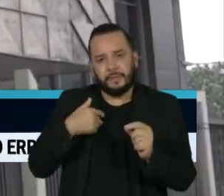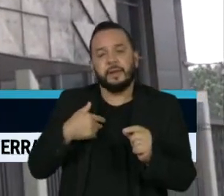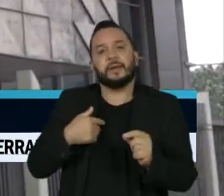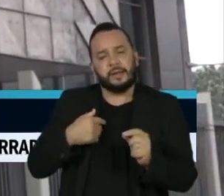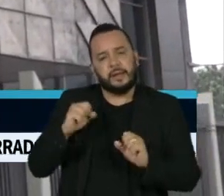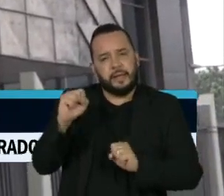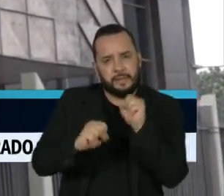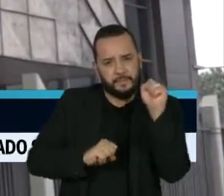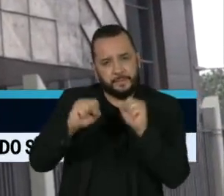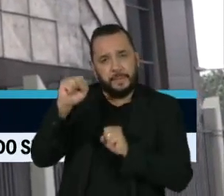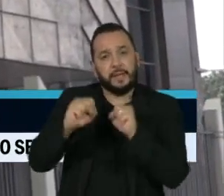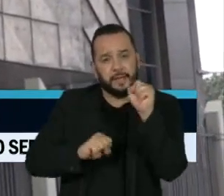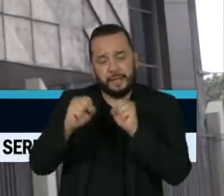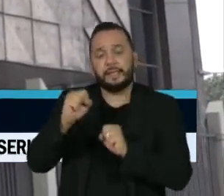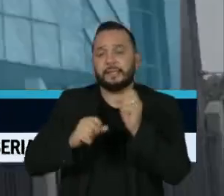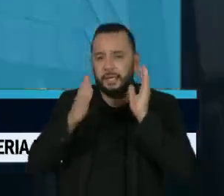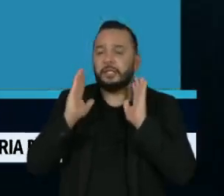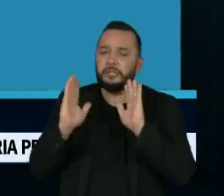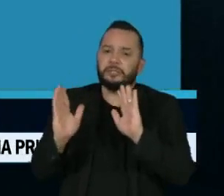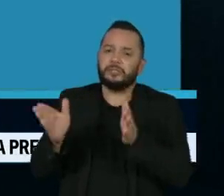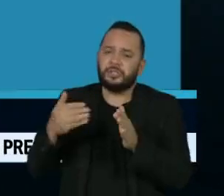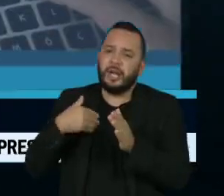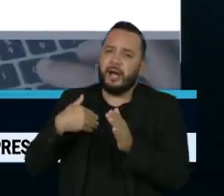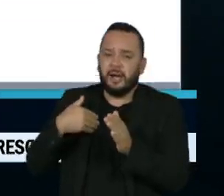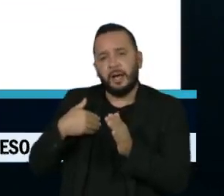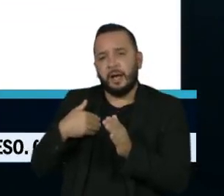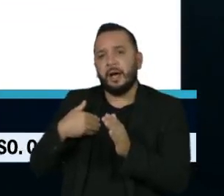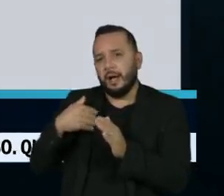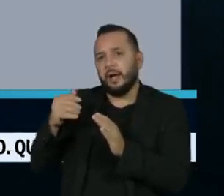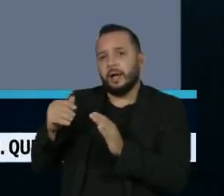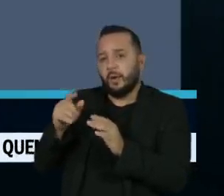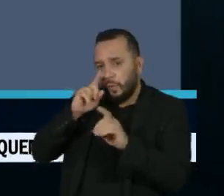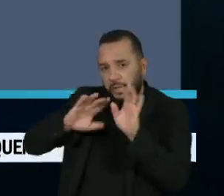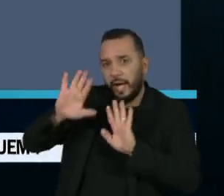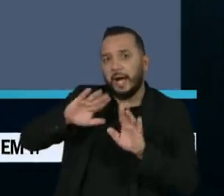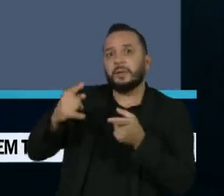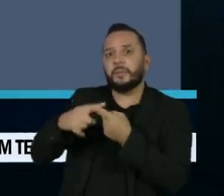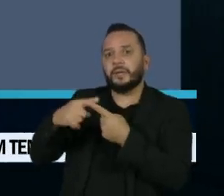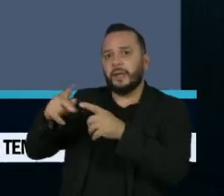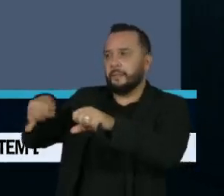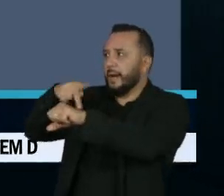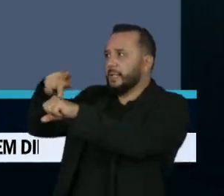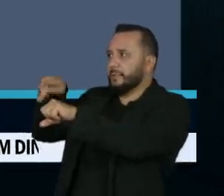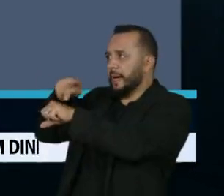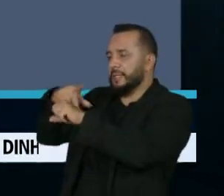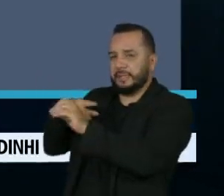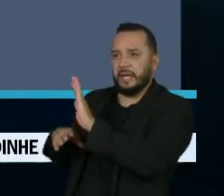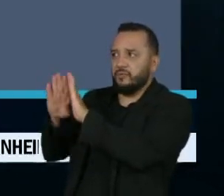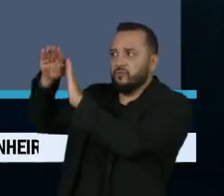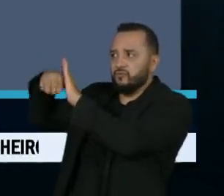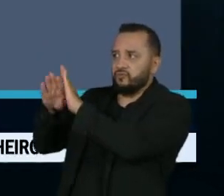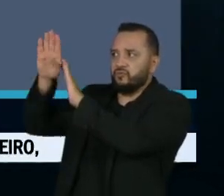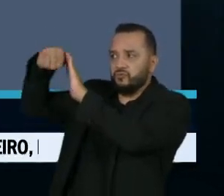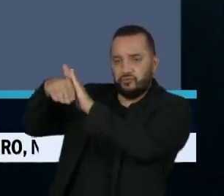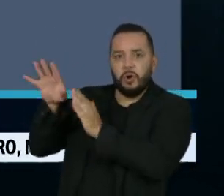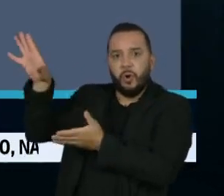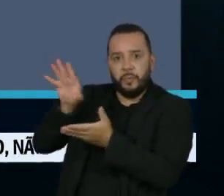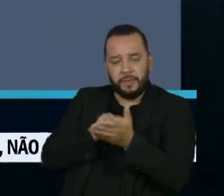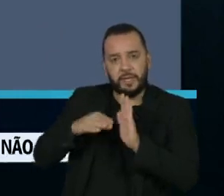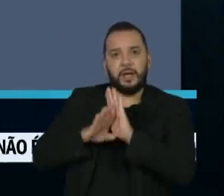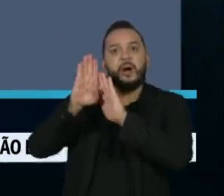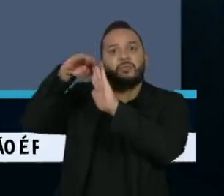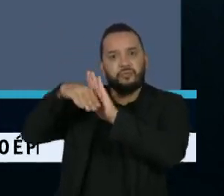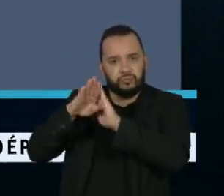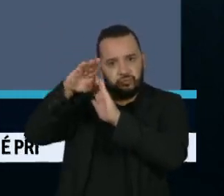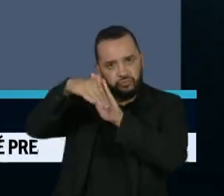se dá por conta da alta volatilidade do mercado e que nos últimos dias teve redução de preços internacionais, seguida